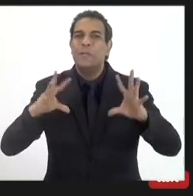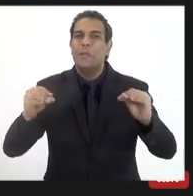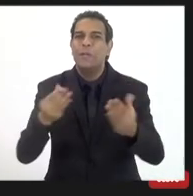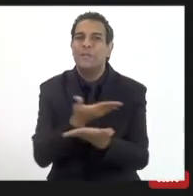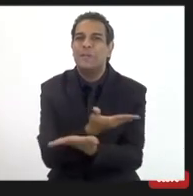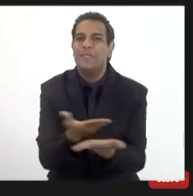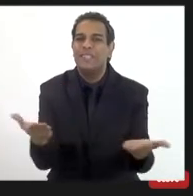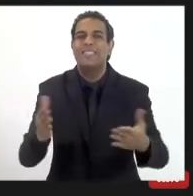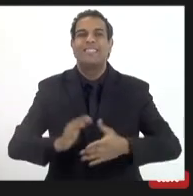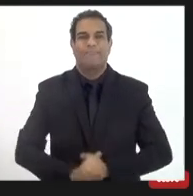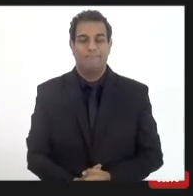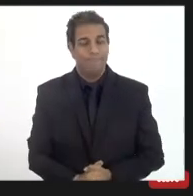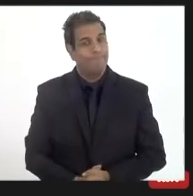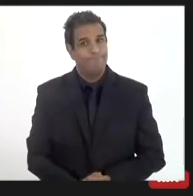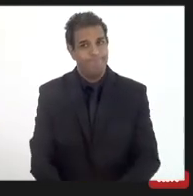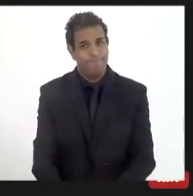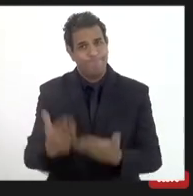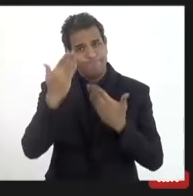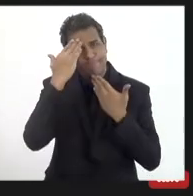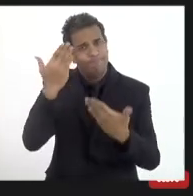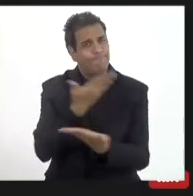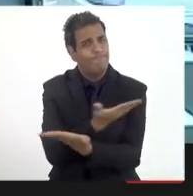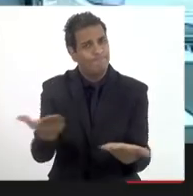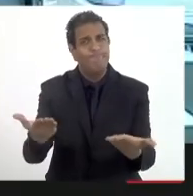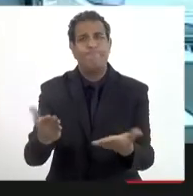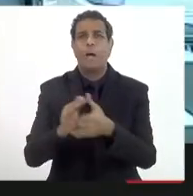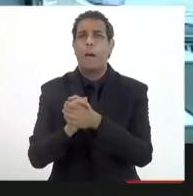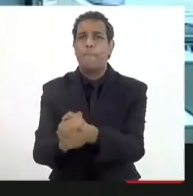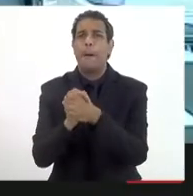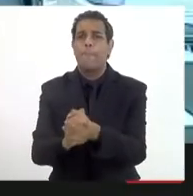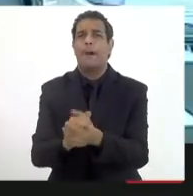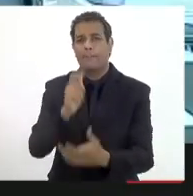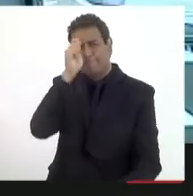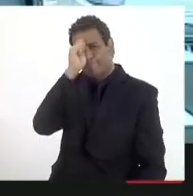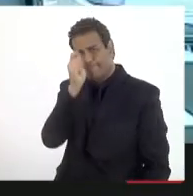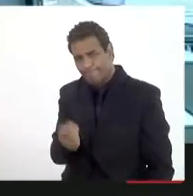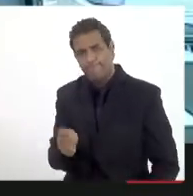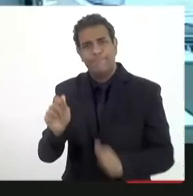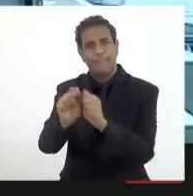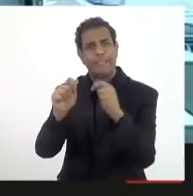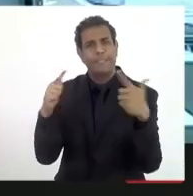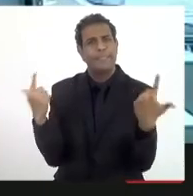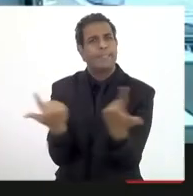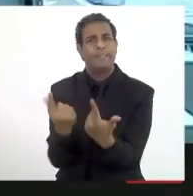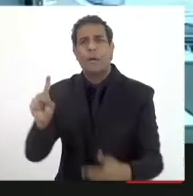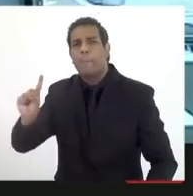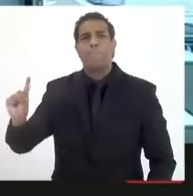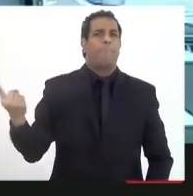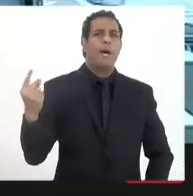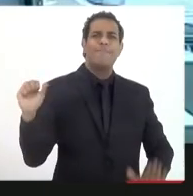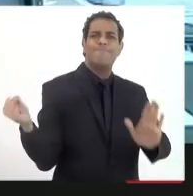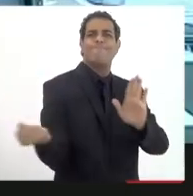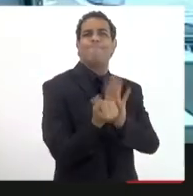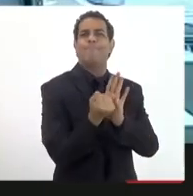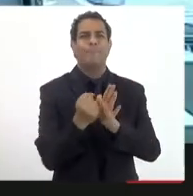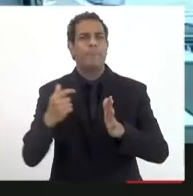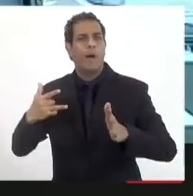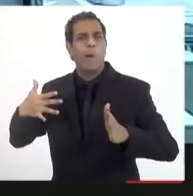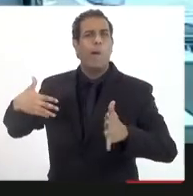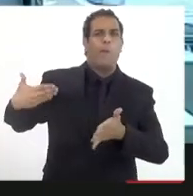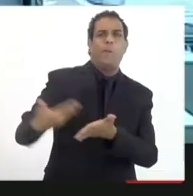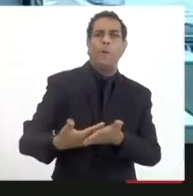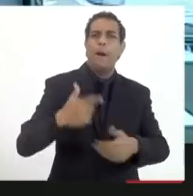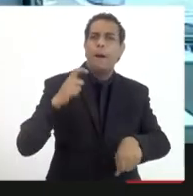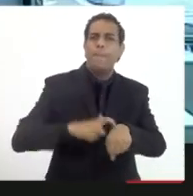presentes. Primeiro, parabenizar a Legis pela excelente iniciativa. Esse fundo vem em um excelente